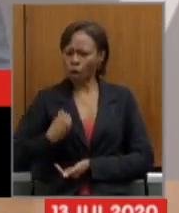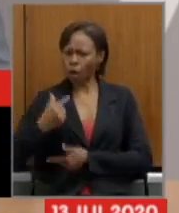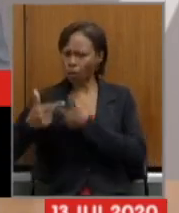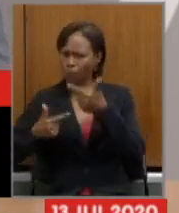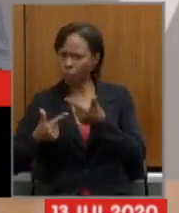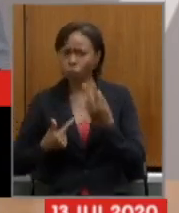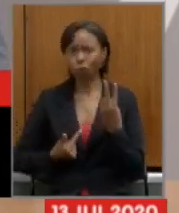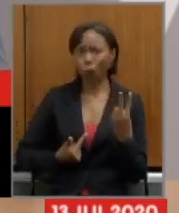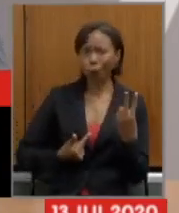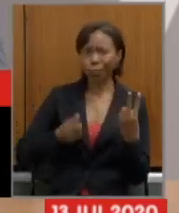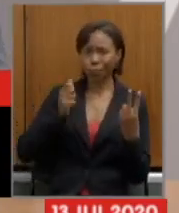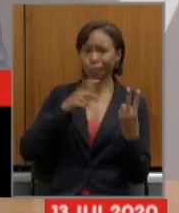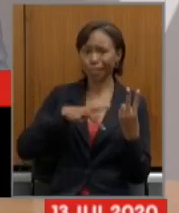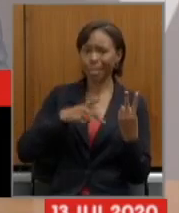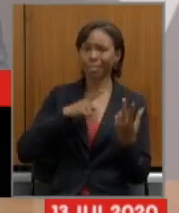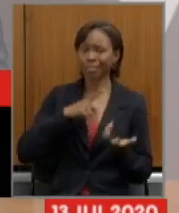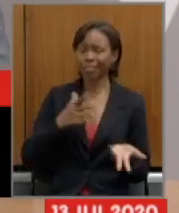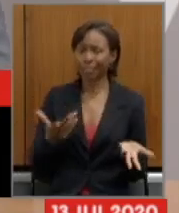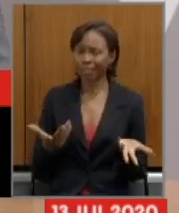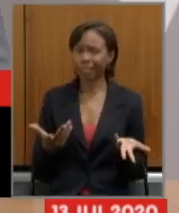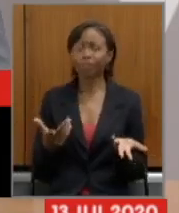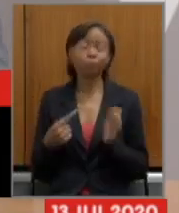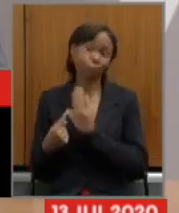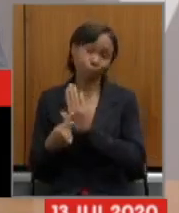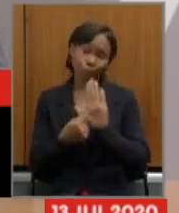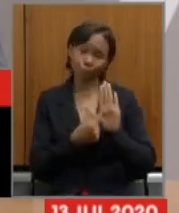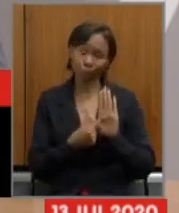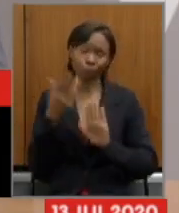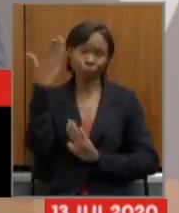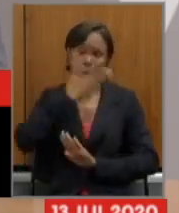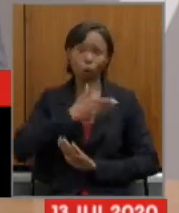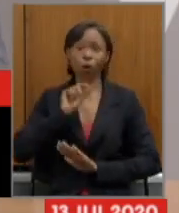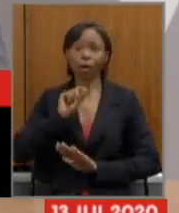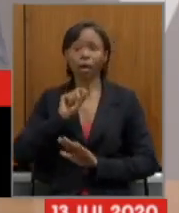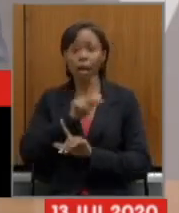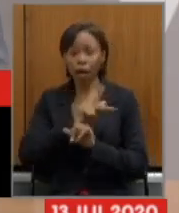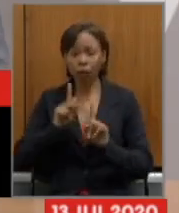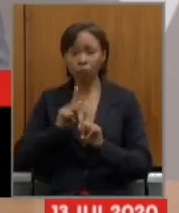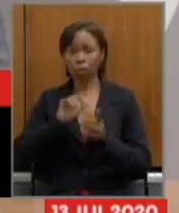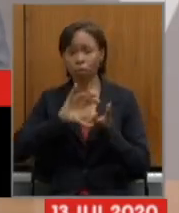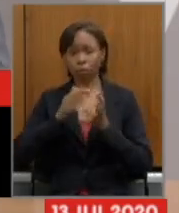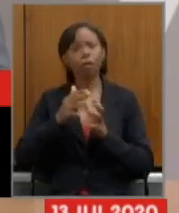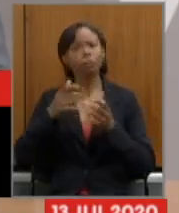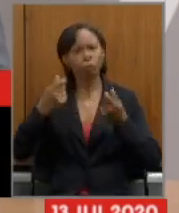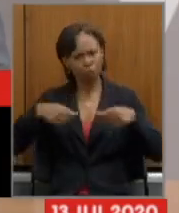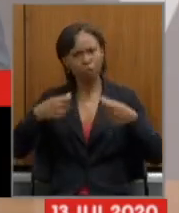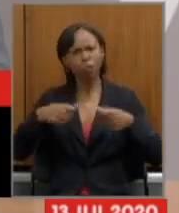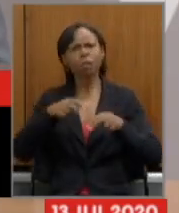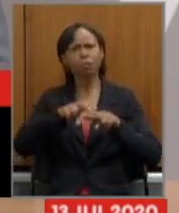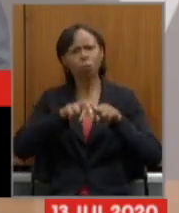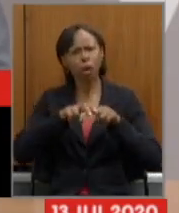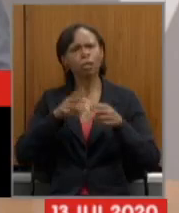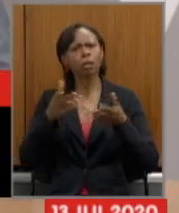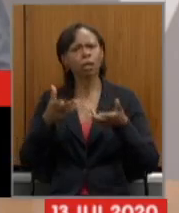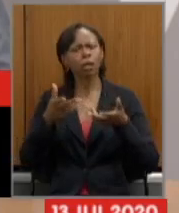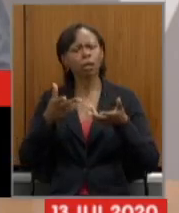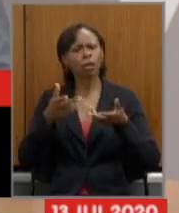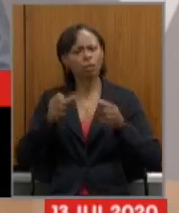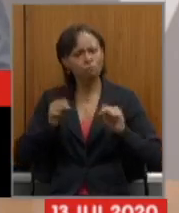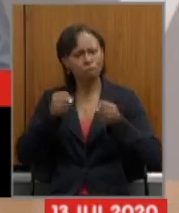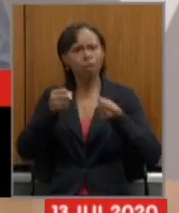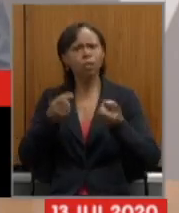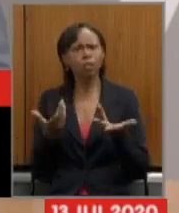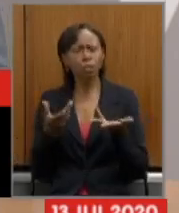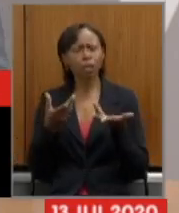inativos então tudo isso mostra que a reforma da previdência é necessária pela sustentabilidade do modelo é